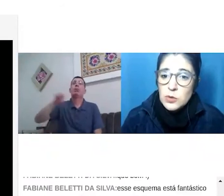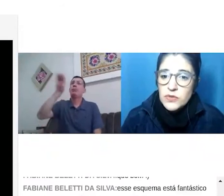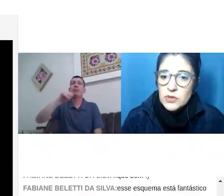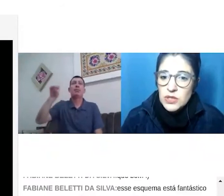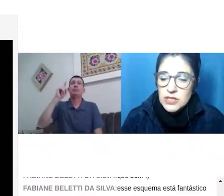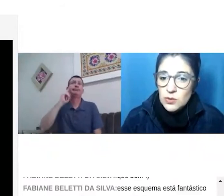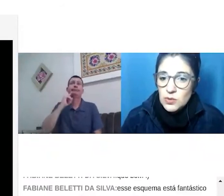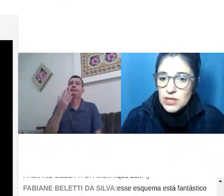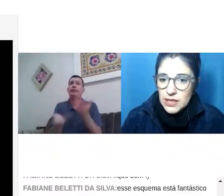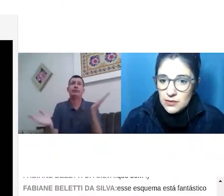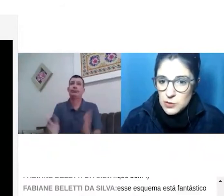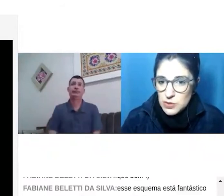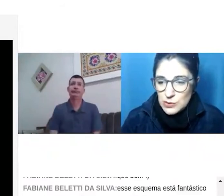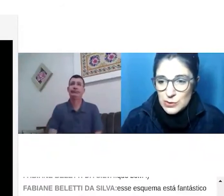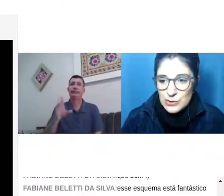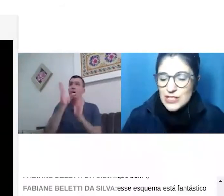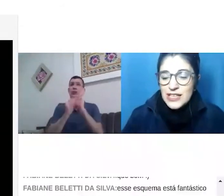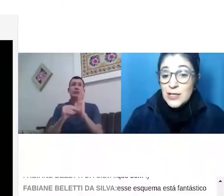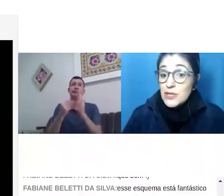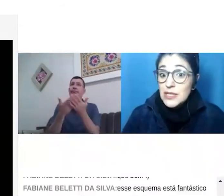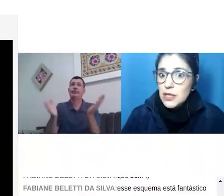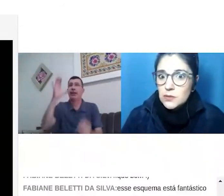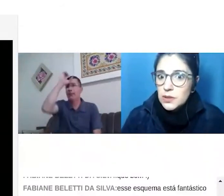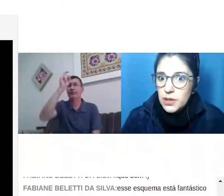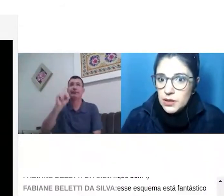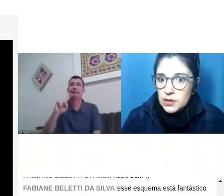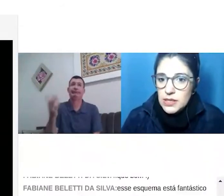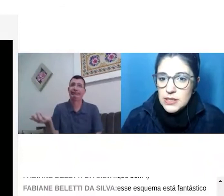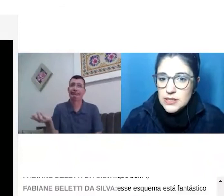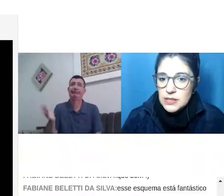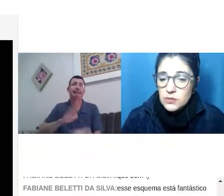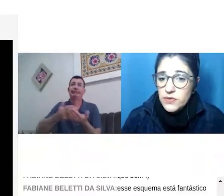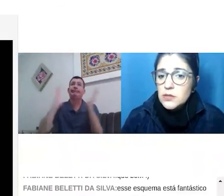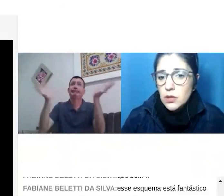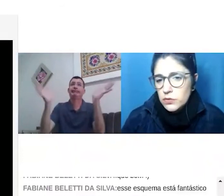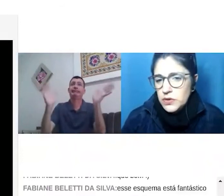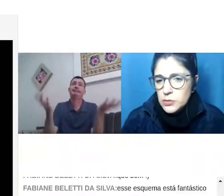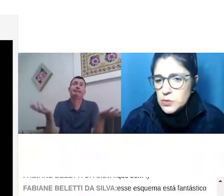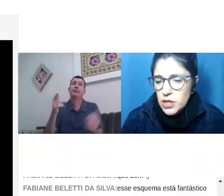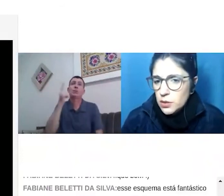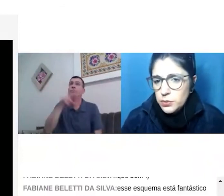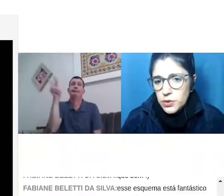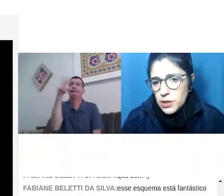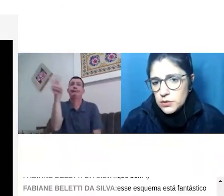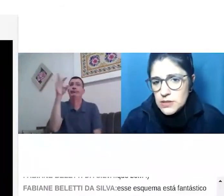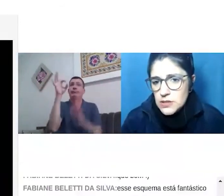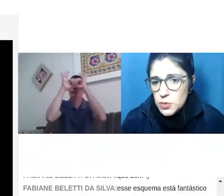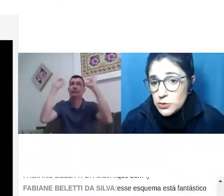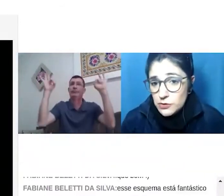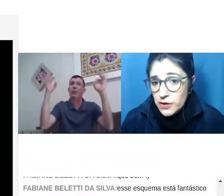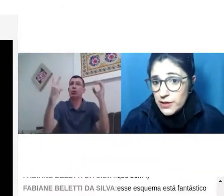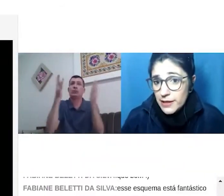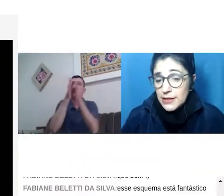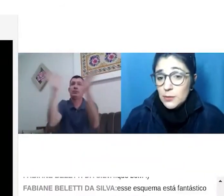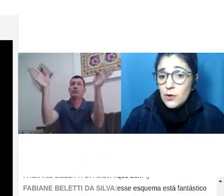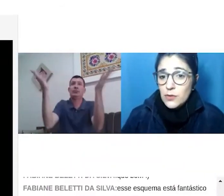alguns professores que nunca deram aulas para surdos não aceitam também essa questão e falam não, eu vou falar ao mesmo tempo e aí tu decide para onde